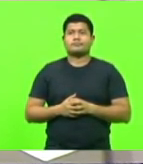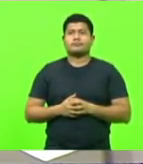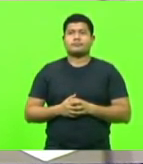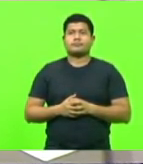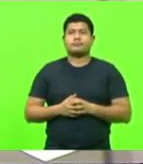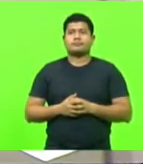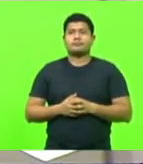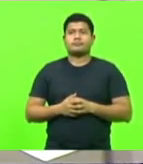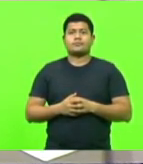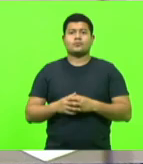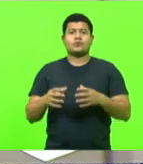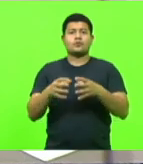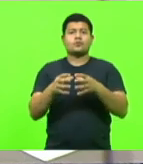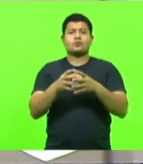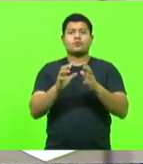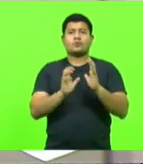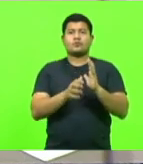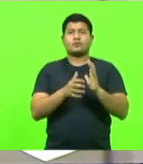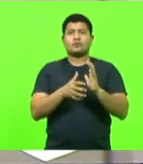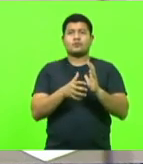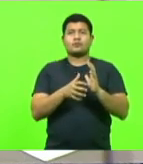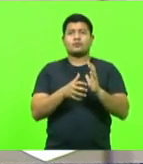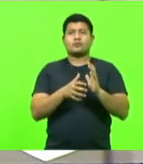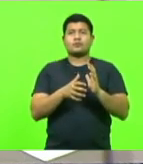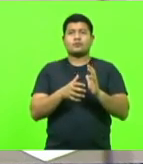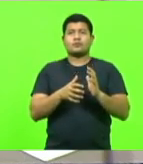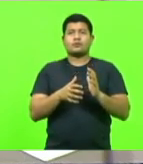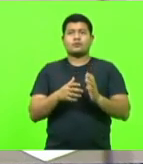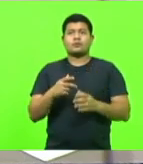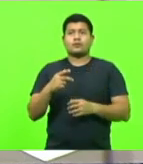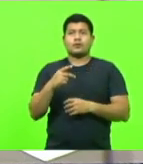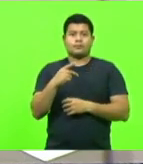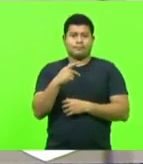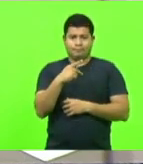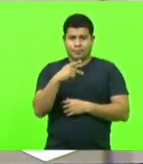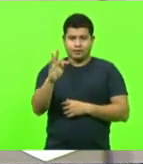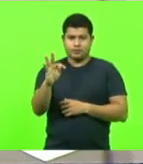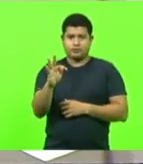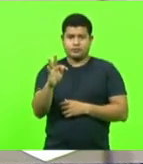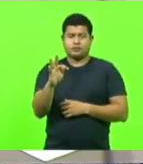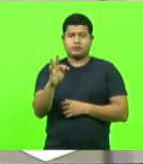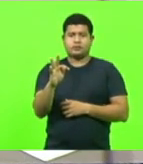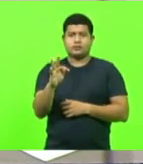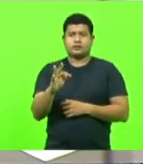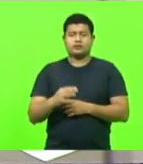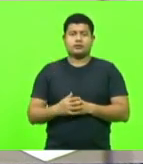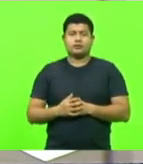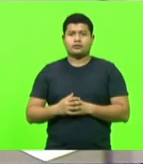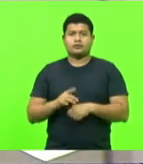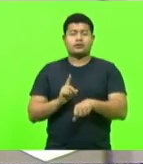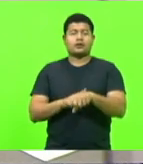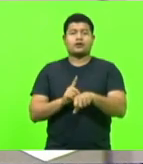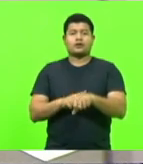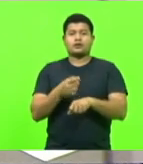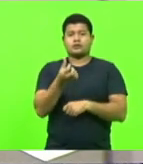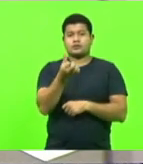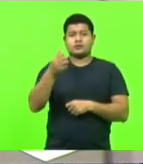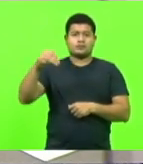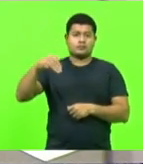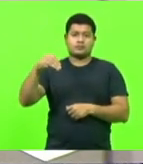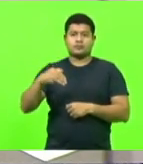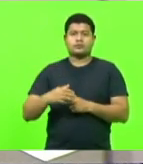Bloco, ou seja, a partir dos trabalhadores por 6 minutos.